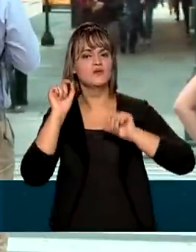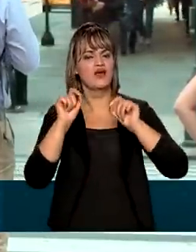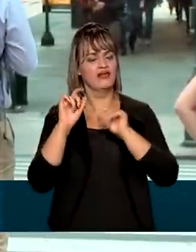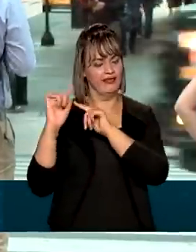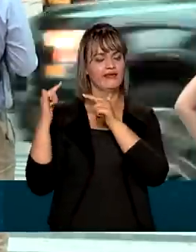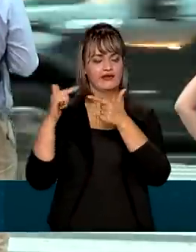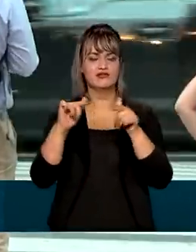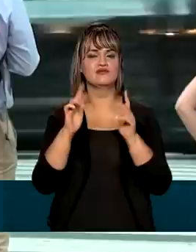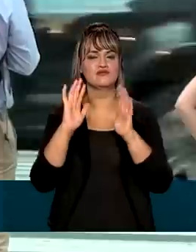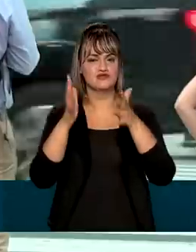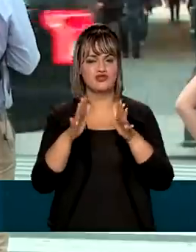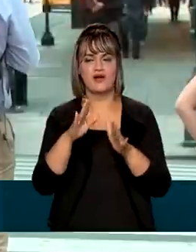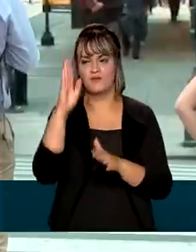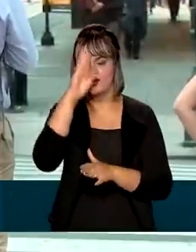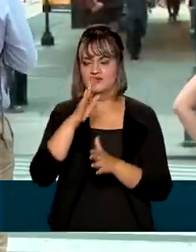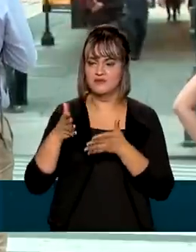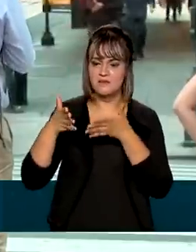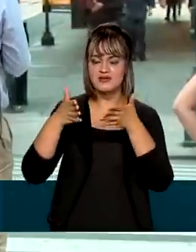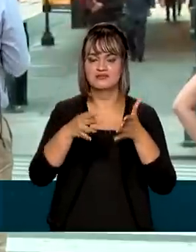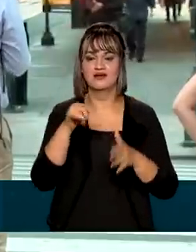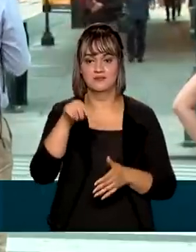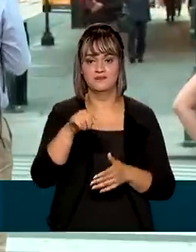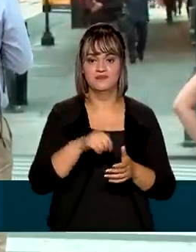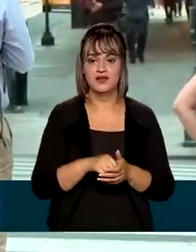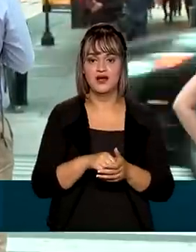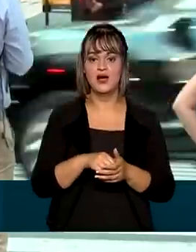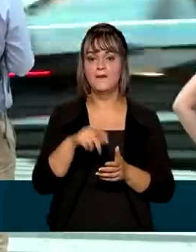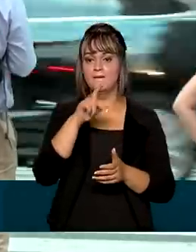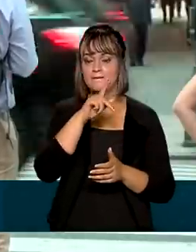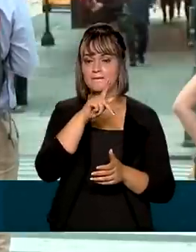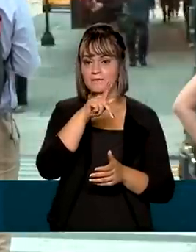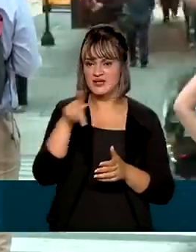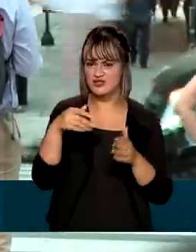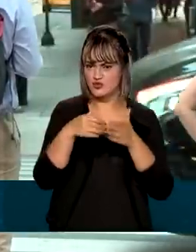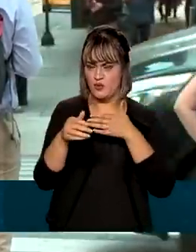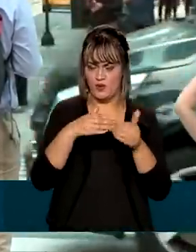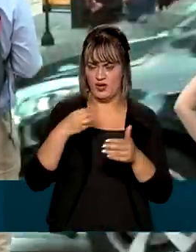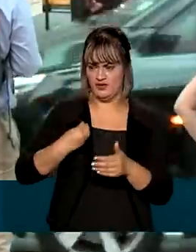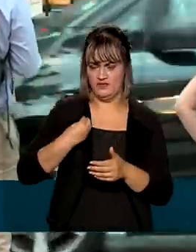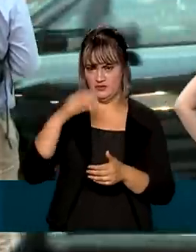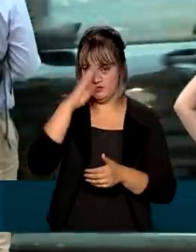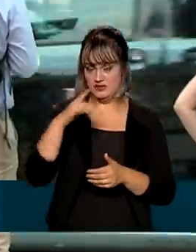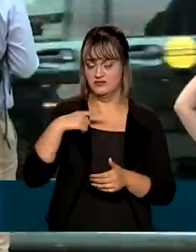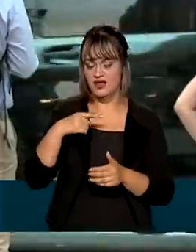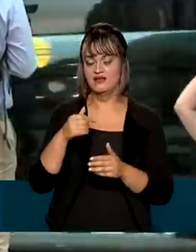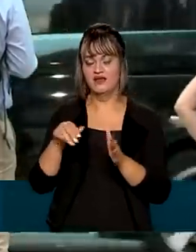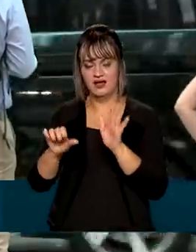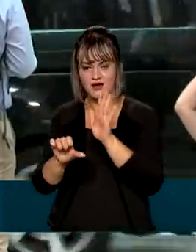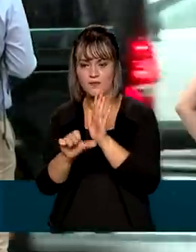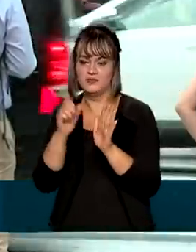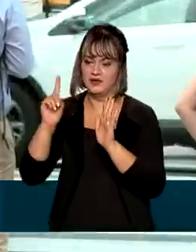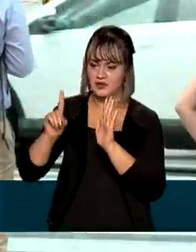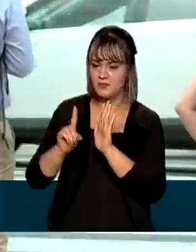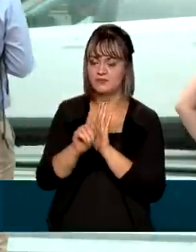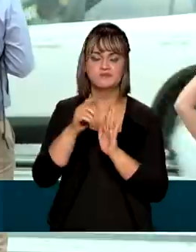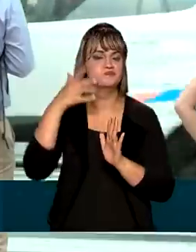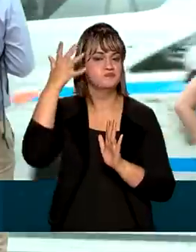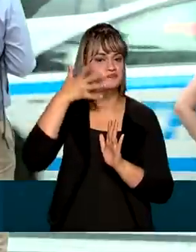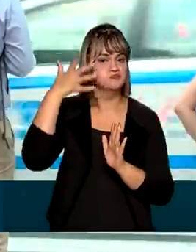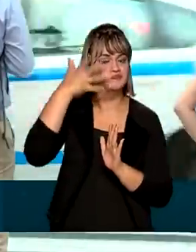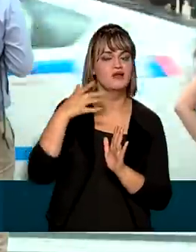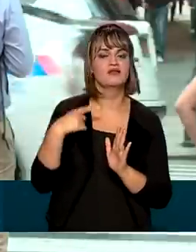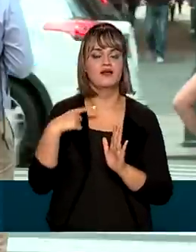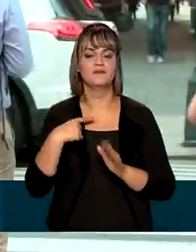tradicional aí do Brasil, o presidente do Brasil, né, que sempre abre a Assembleia Geral da ONU.